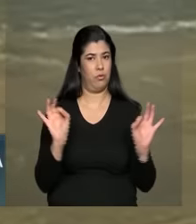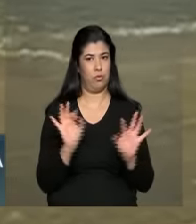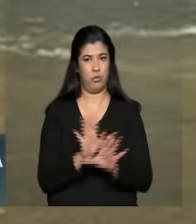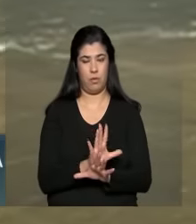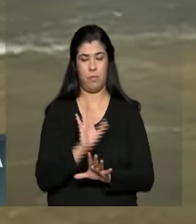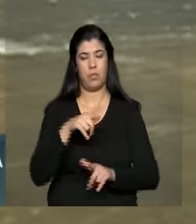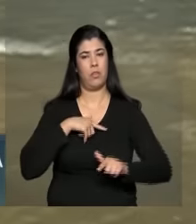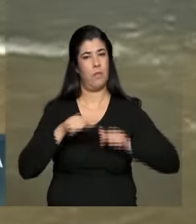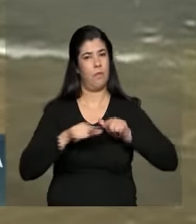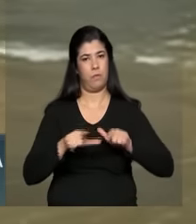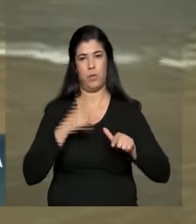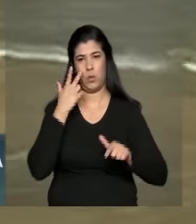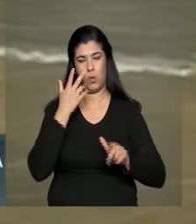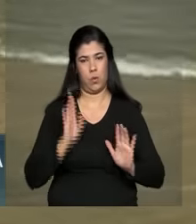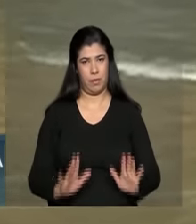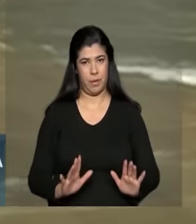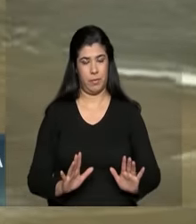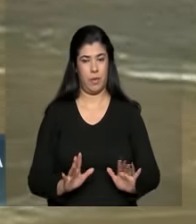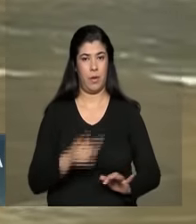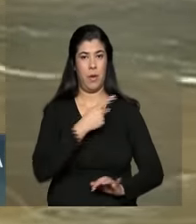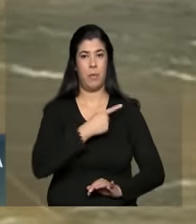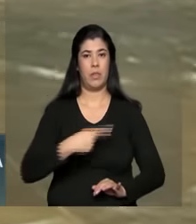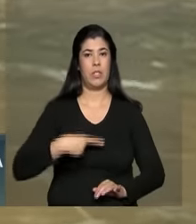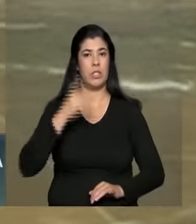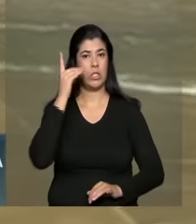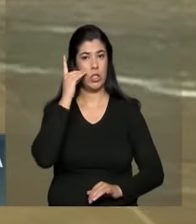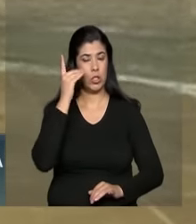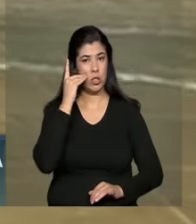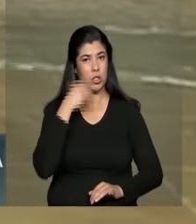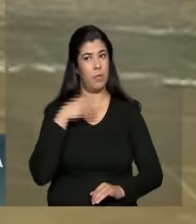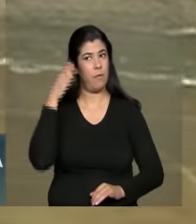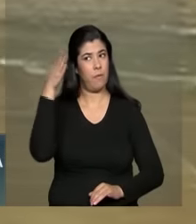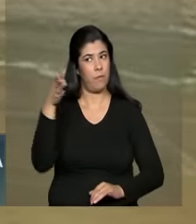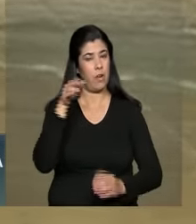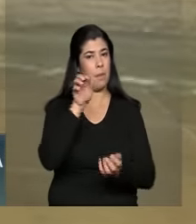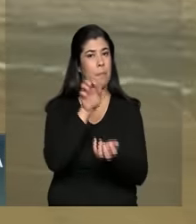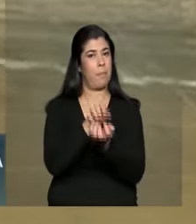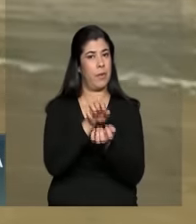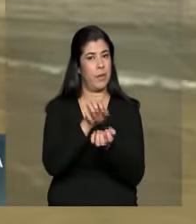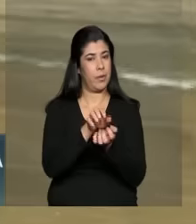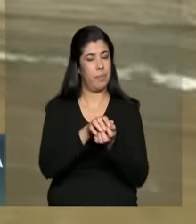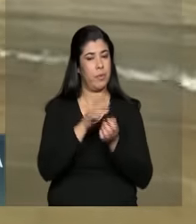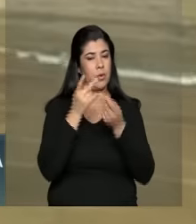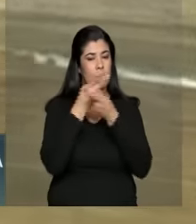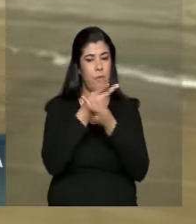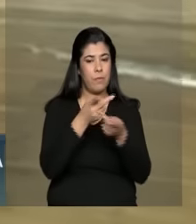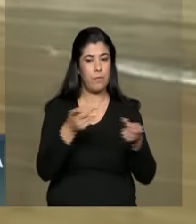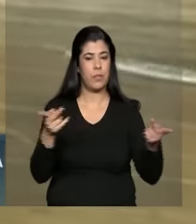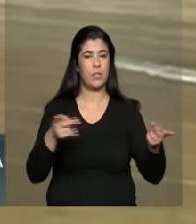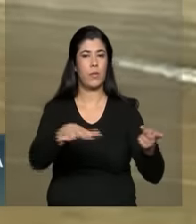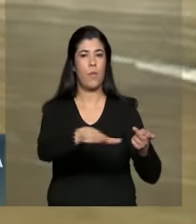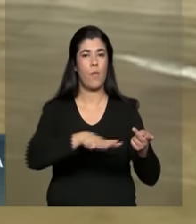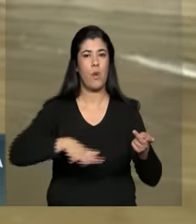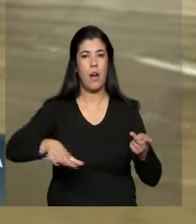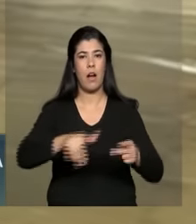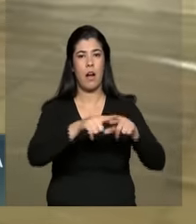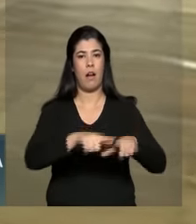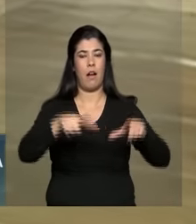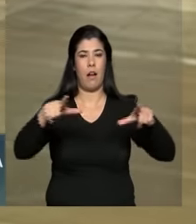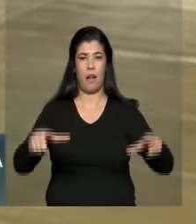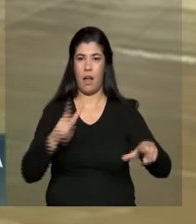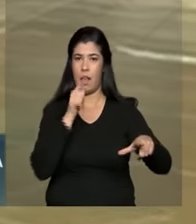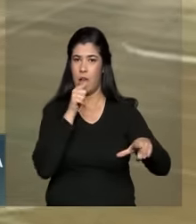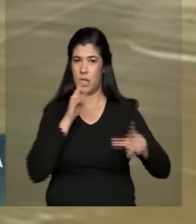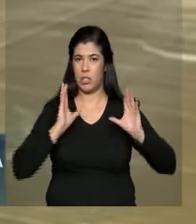em pleno funcionamento. A presidenta Dilma viajou hoje para Pernambuco, visitou as instalações desta estação e foi ela